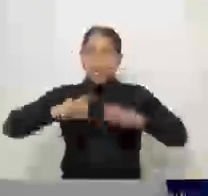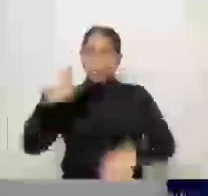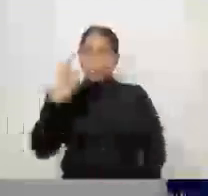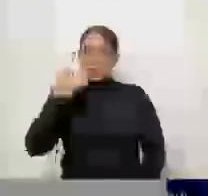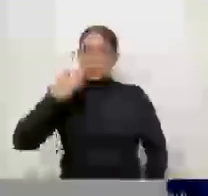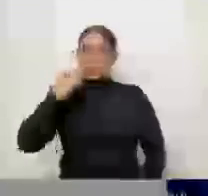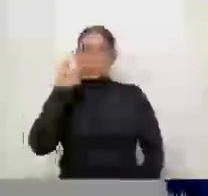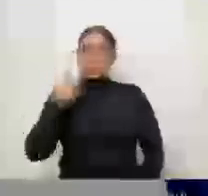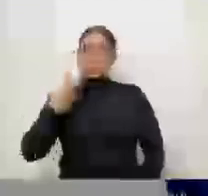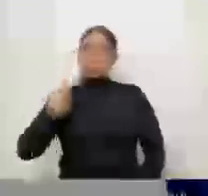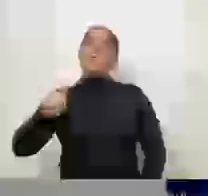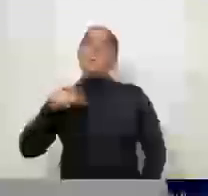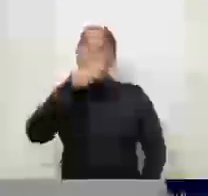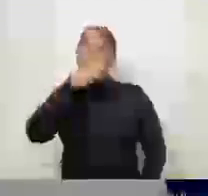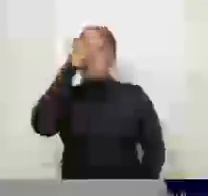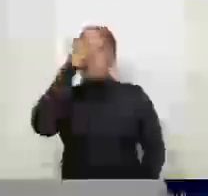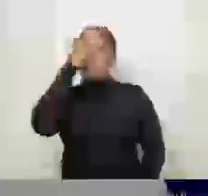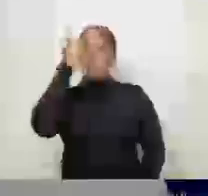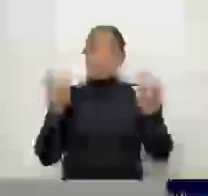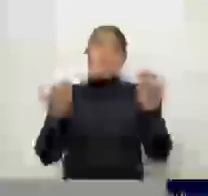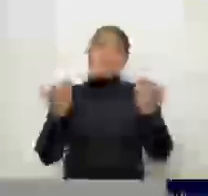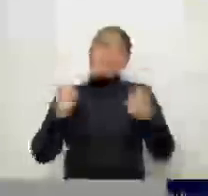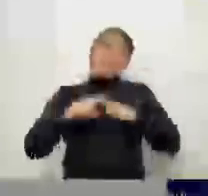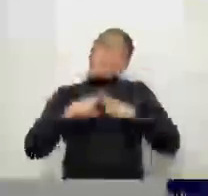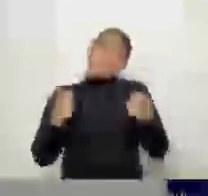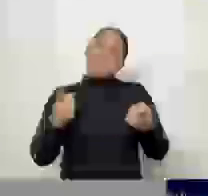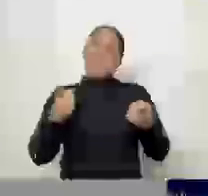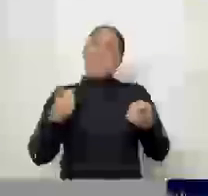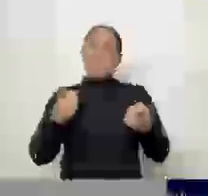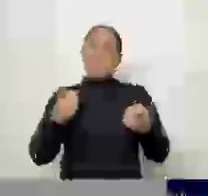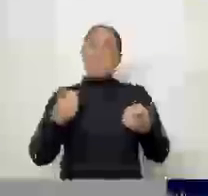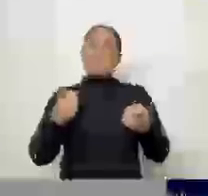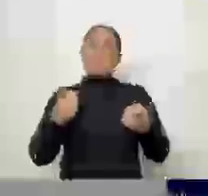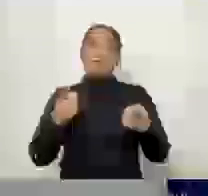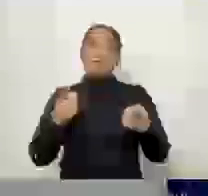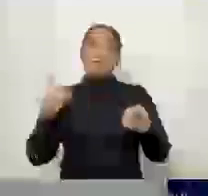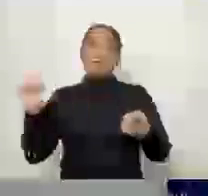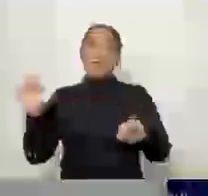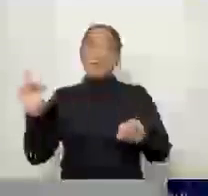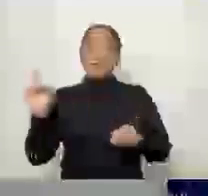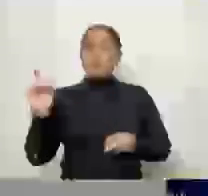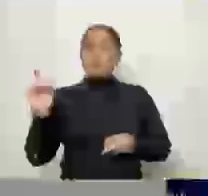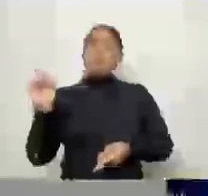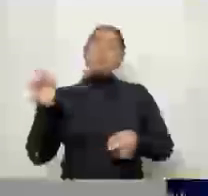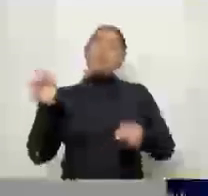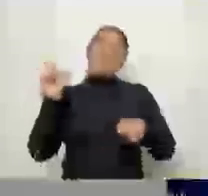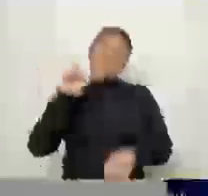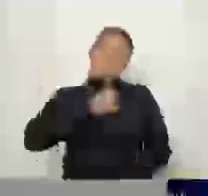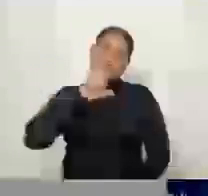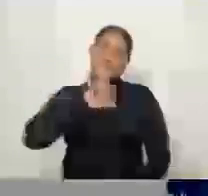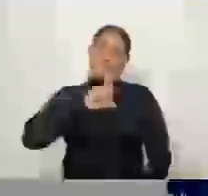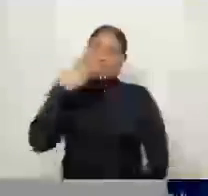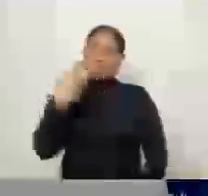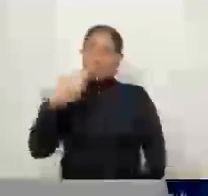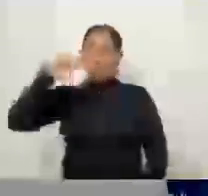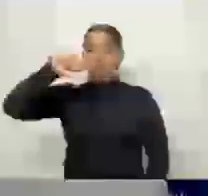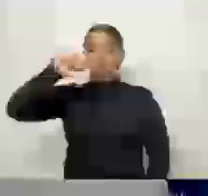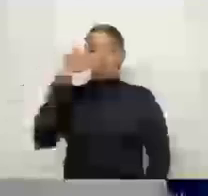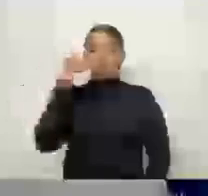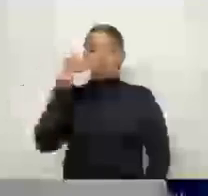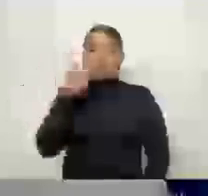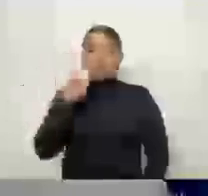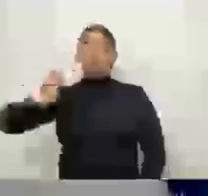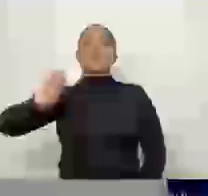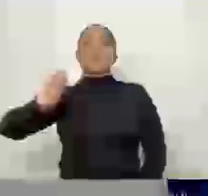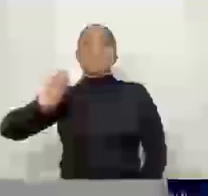cair o queixo. Temos 19.677 pessoas cadastradas na unidade de